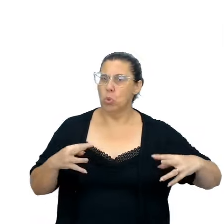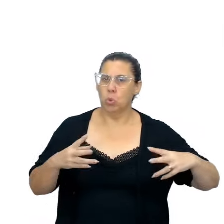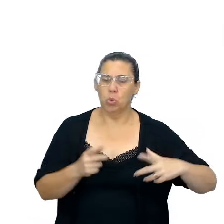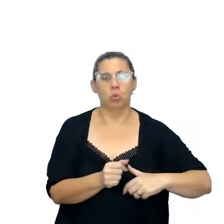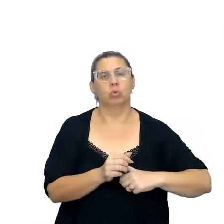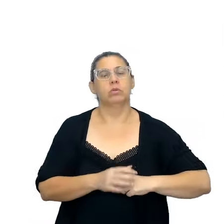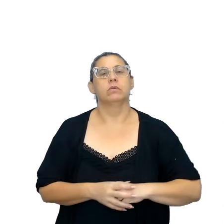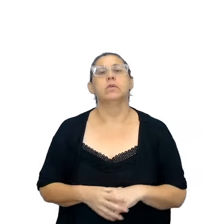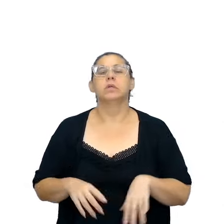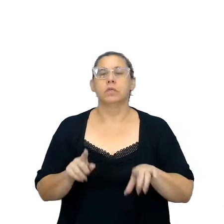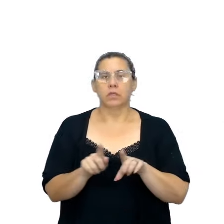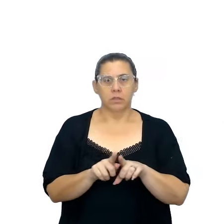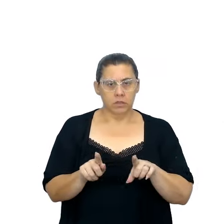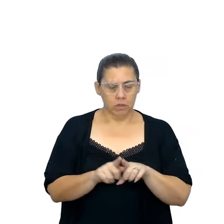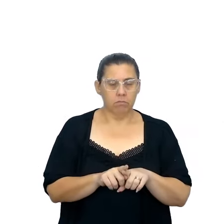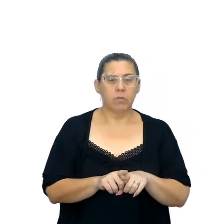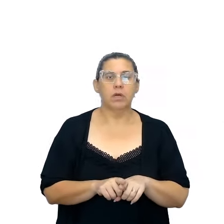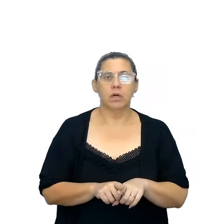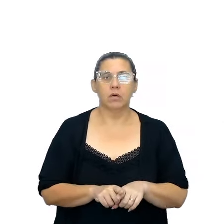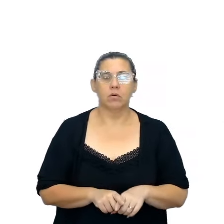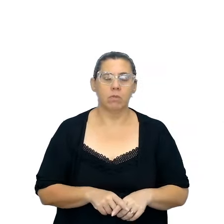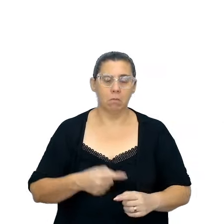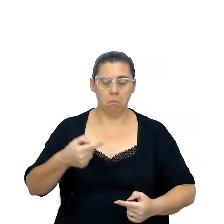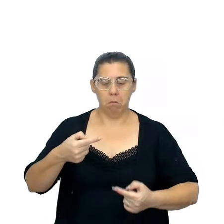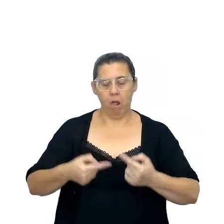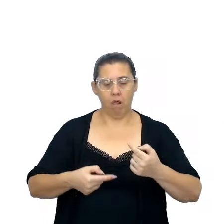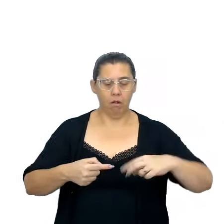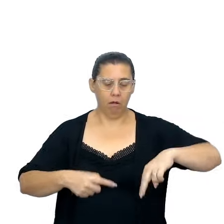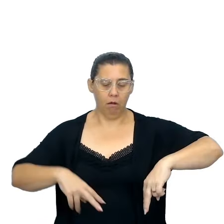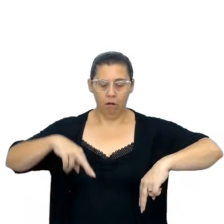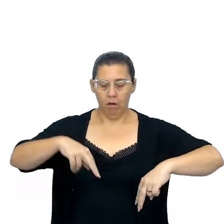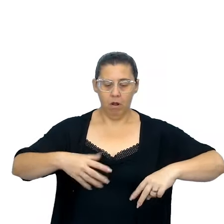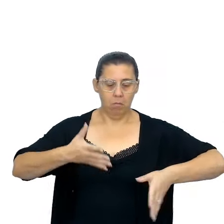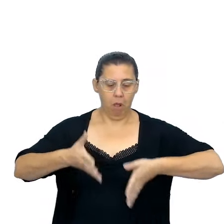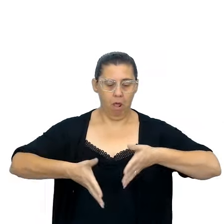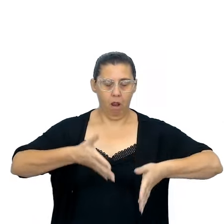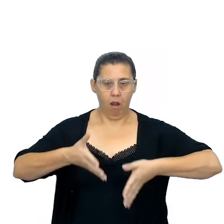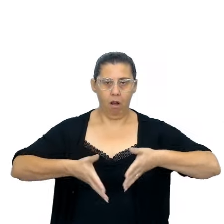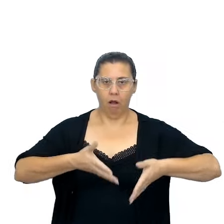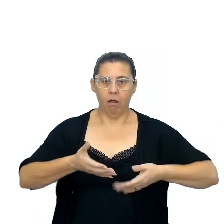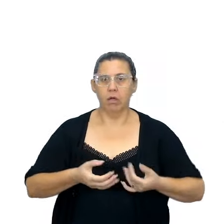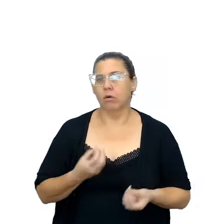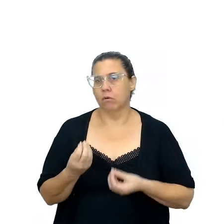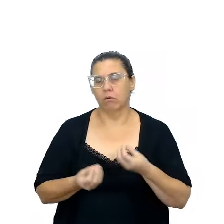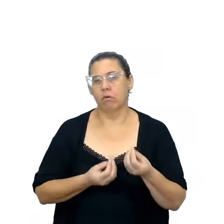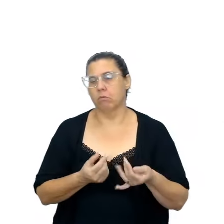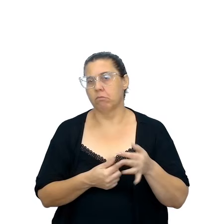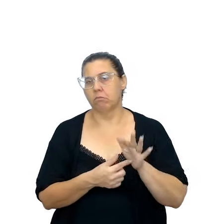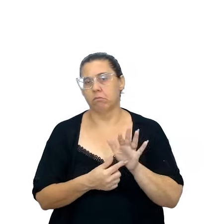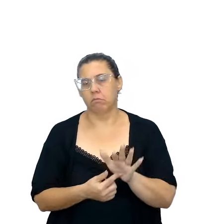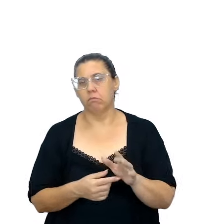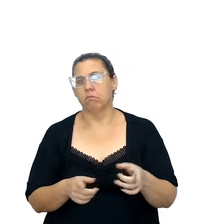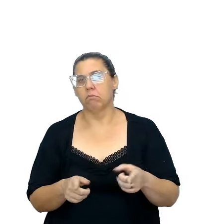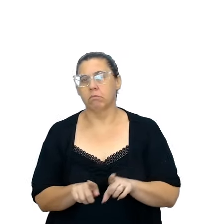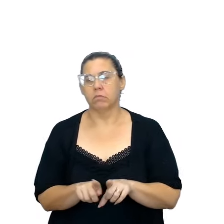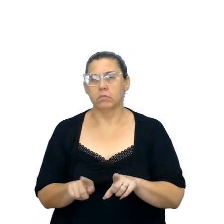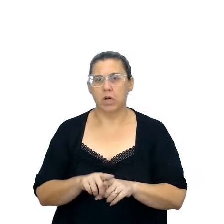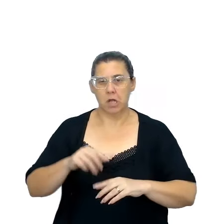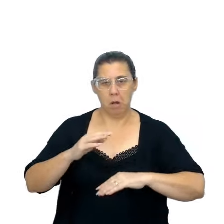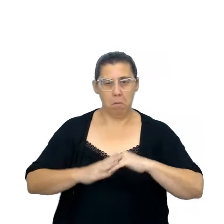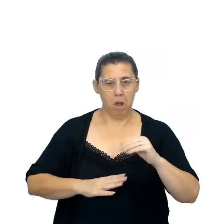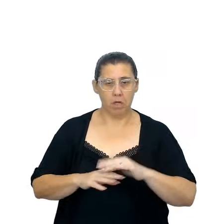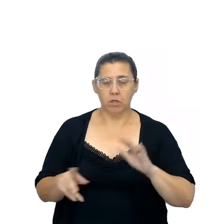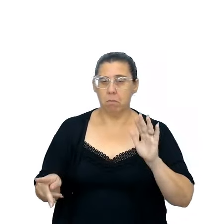Elas também são dispostas no diálogo e afetam, então, e afetam apenas a ação mais